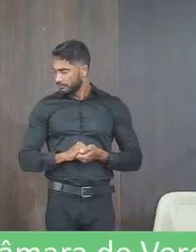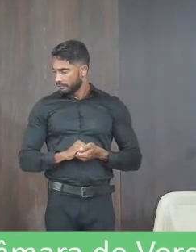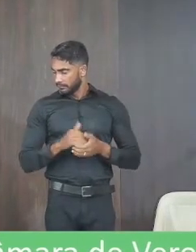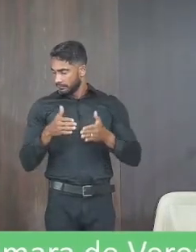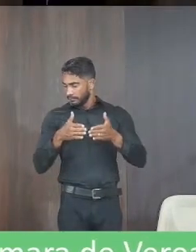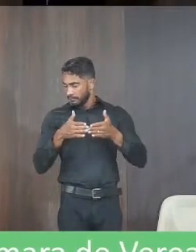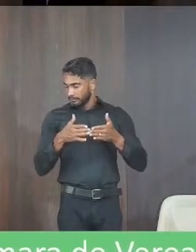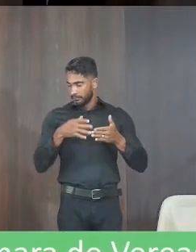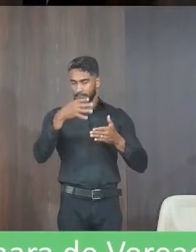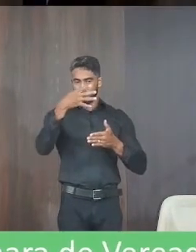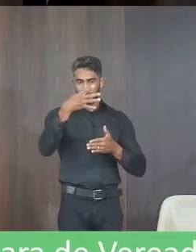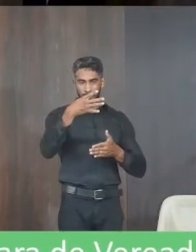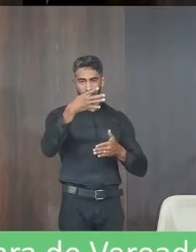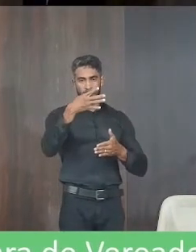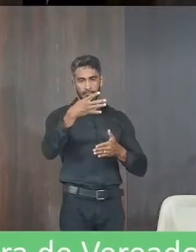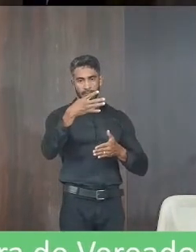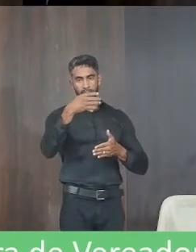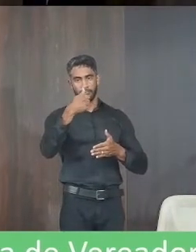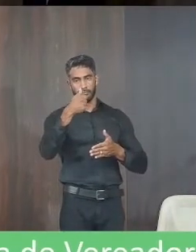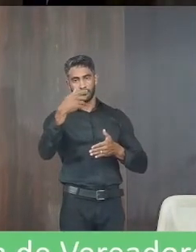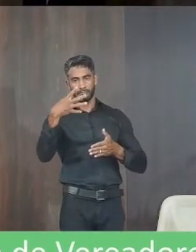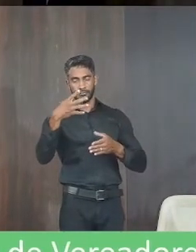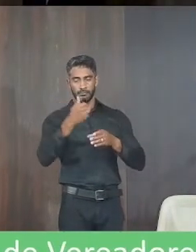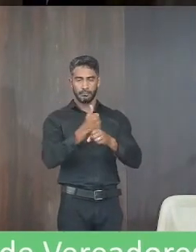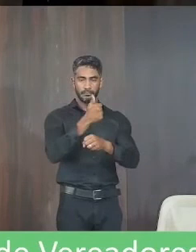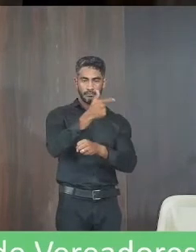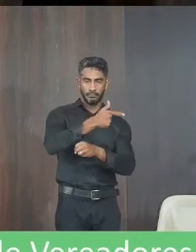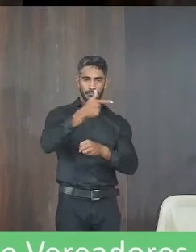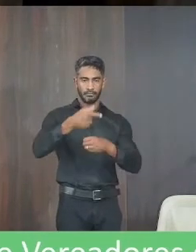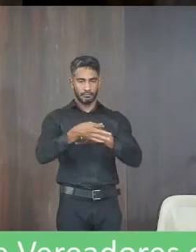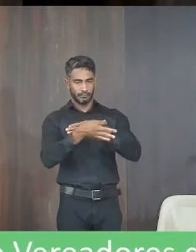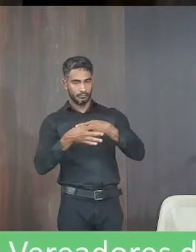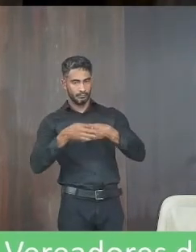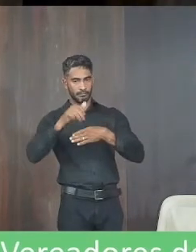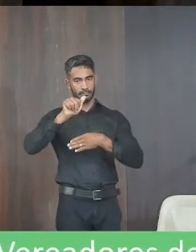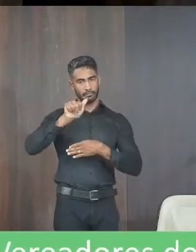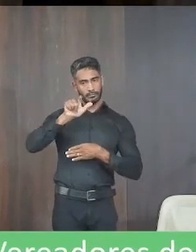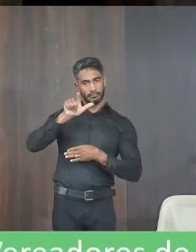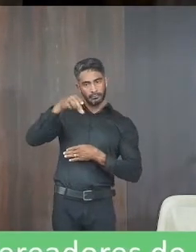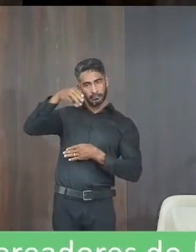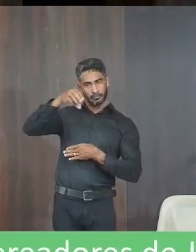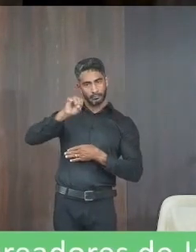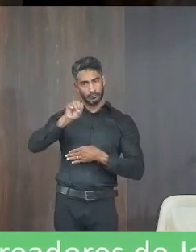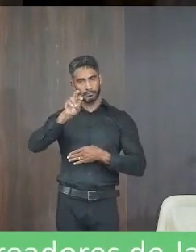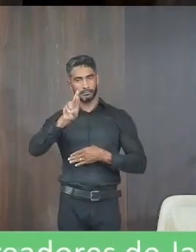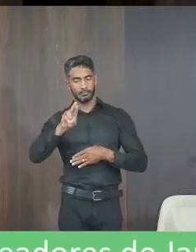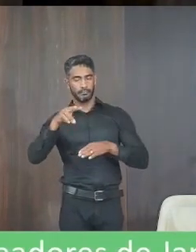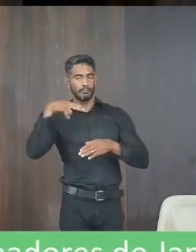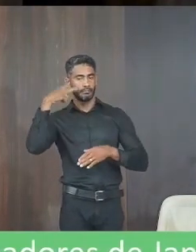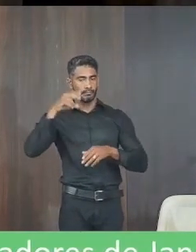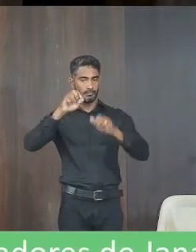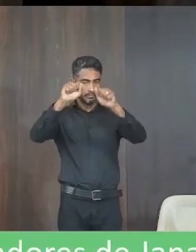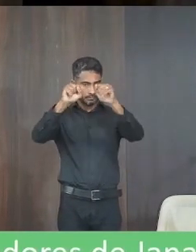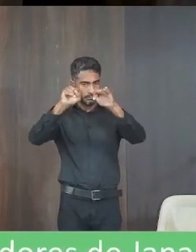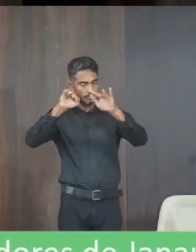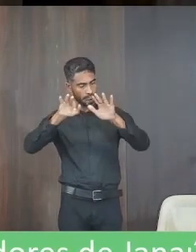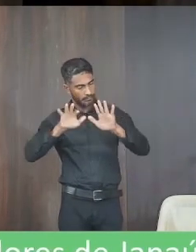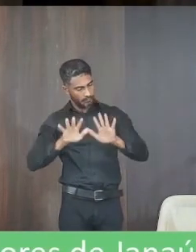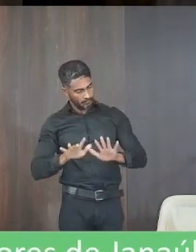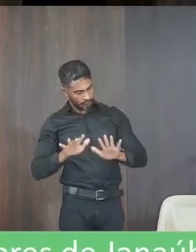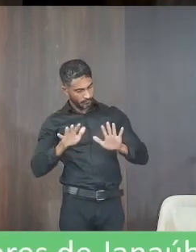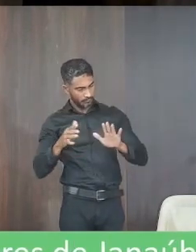requerimento 414 2022 de minha autoria senhor presidente o vereador que subscreve vem